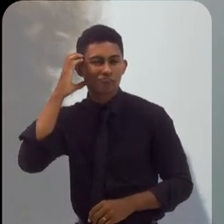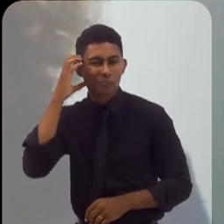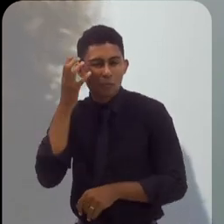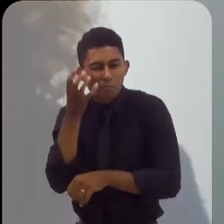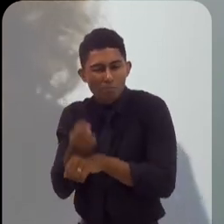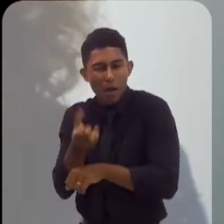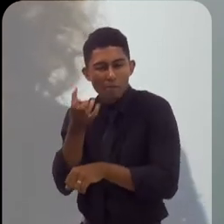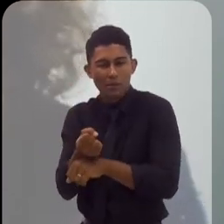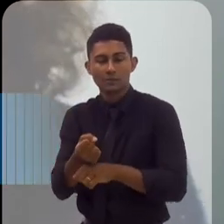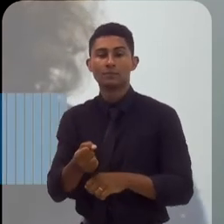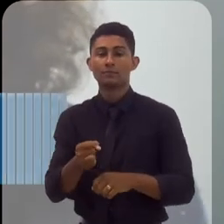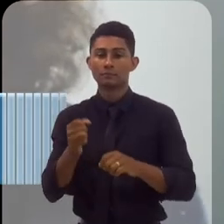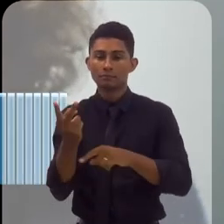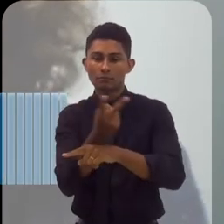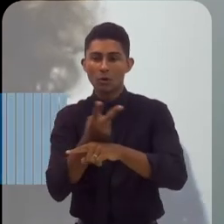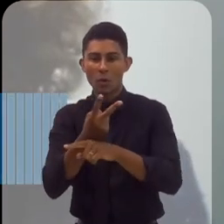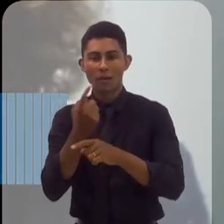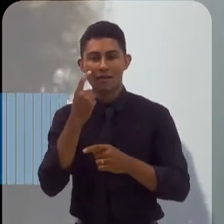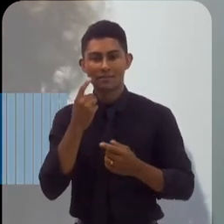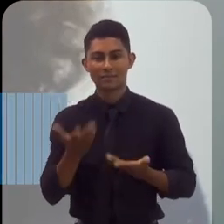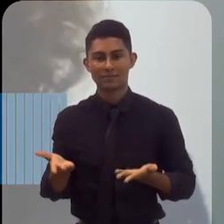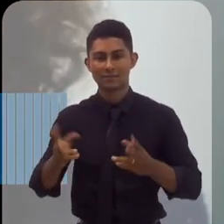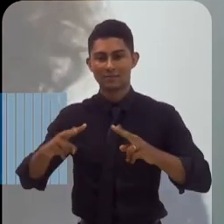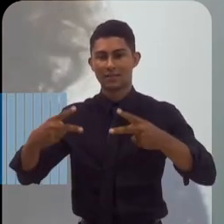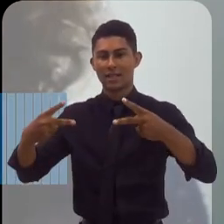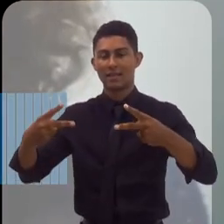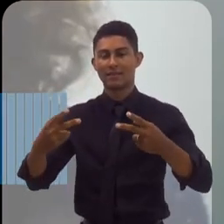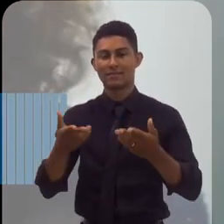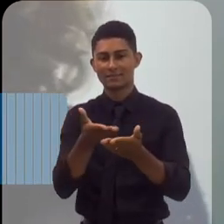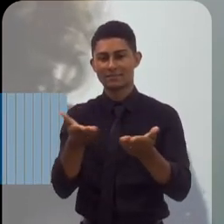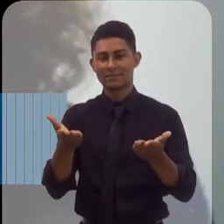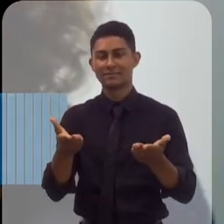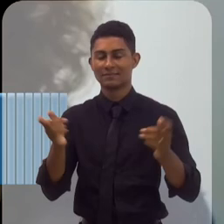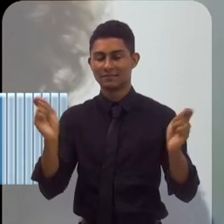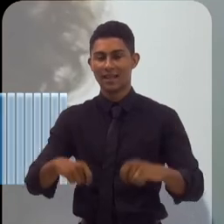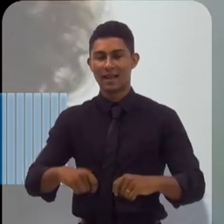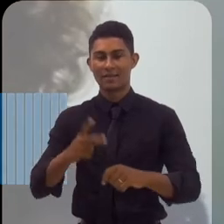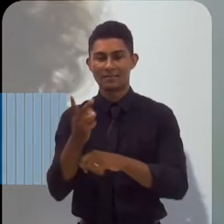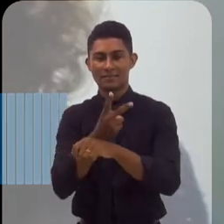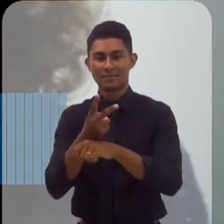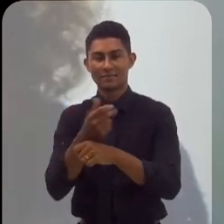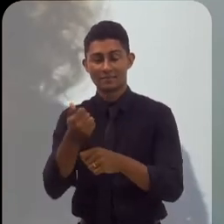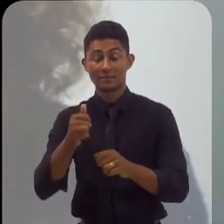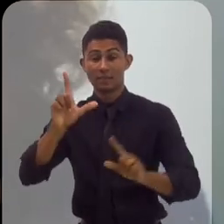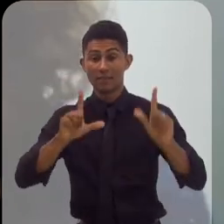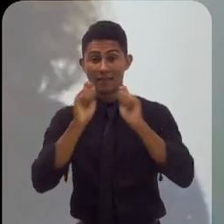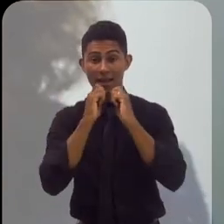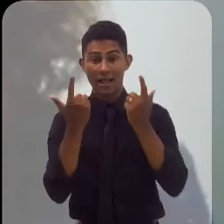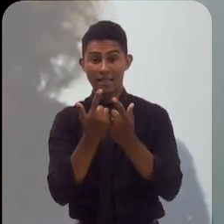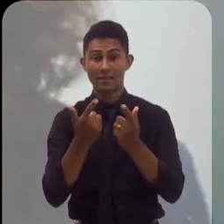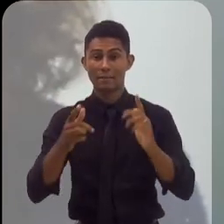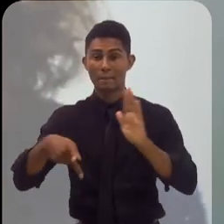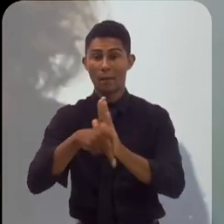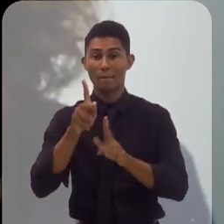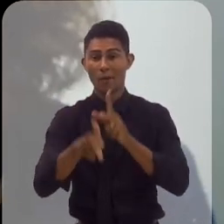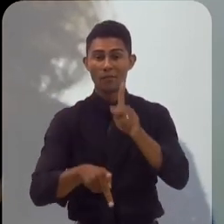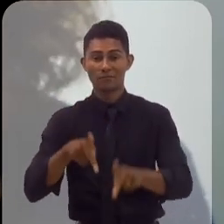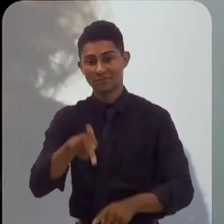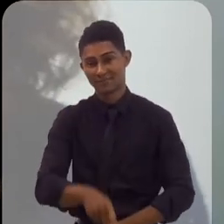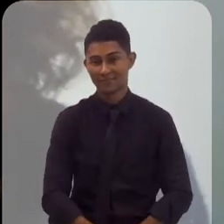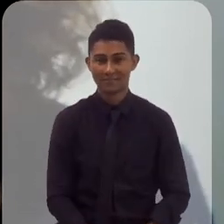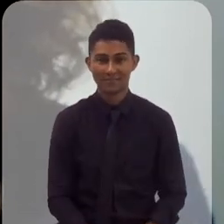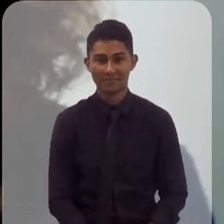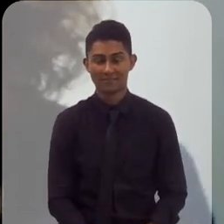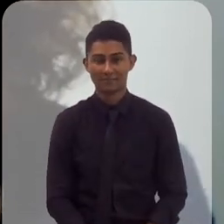de podcast. É só buscar pelo podcast Quero Discutir o Meu Estado na sua plataforma de áudio predileto. TV Alerja, o Canal do